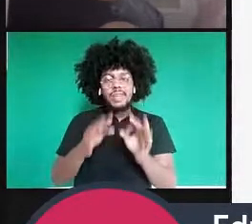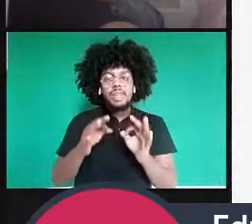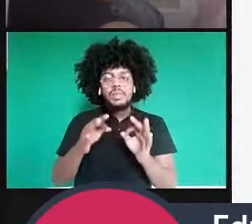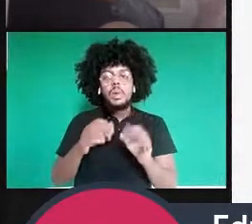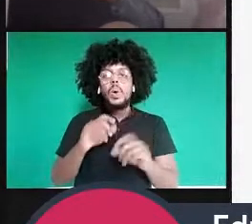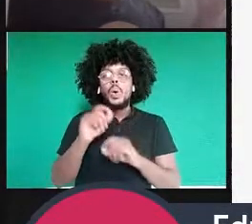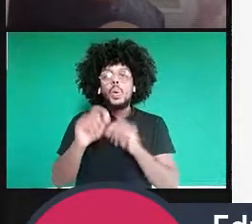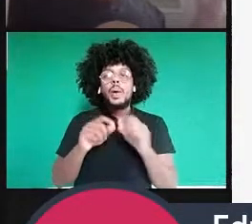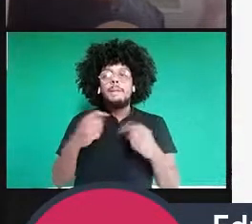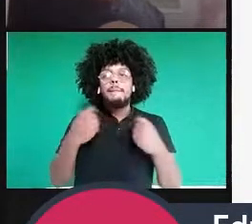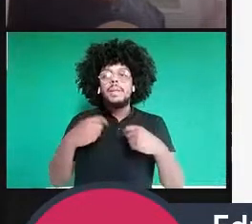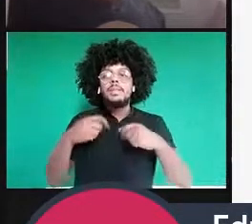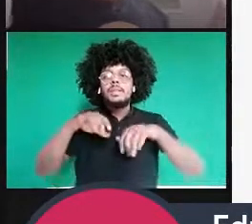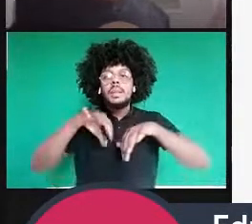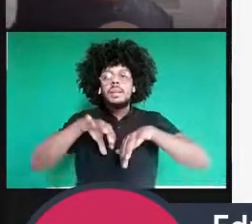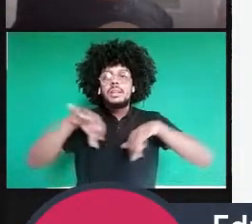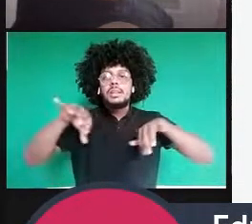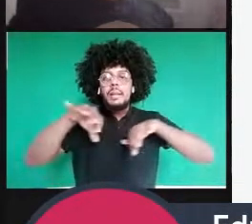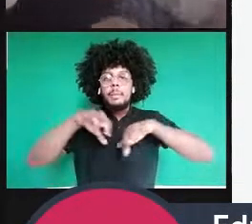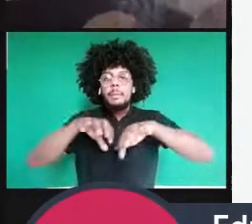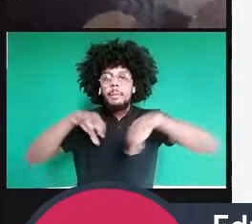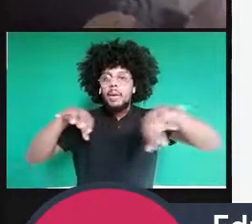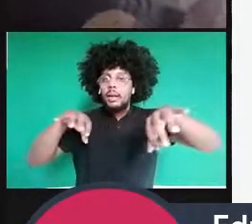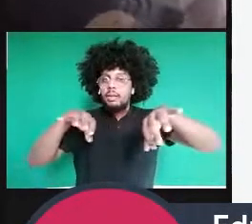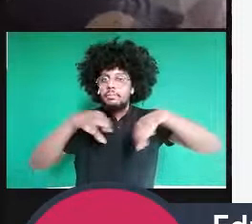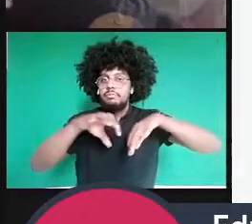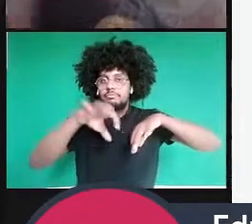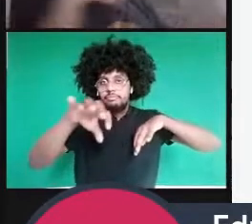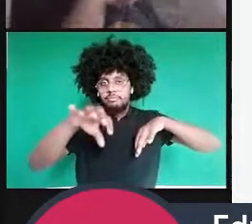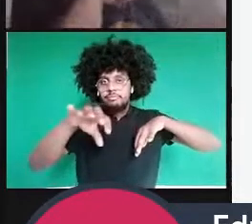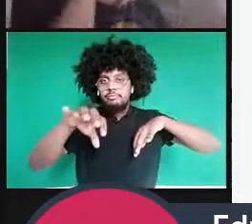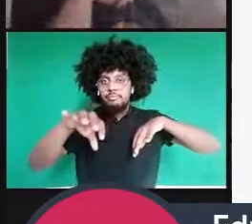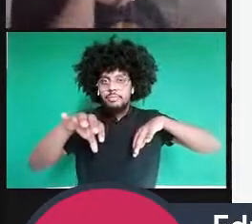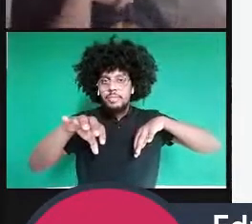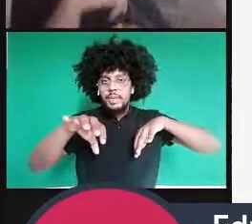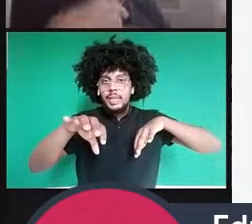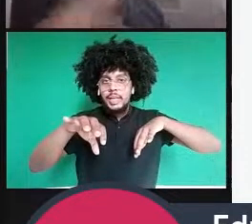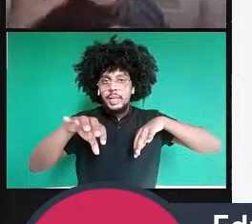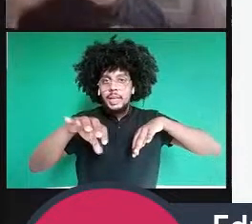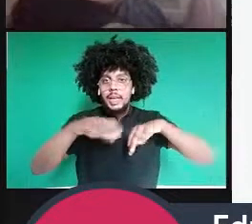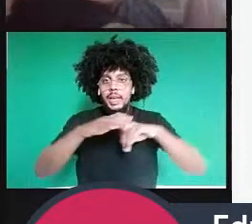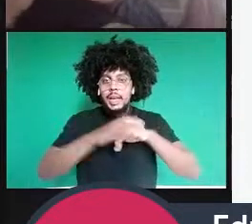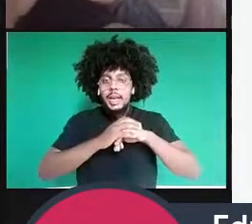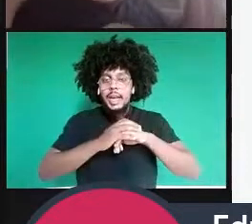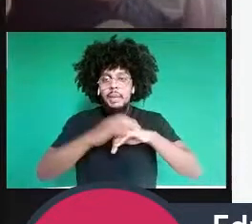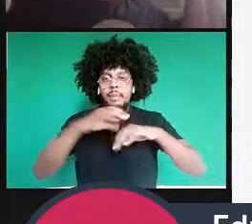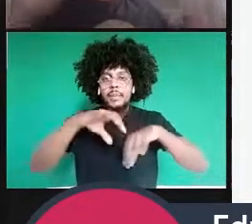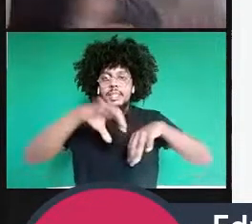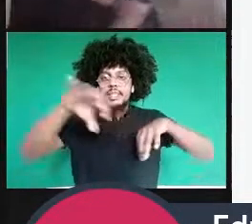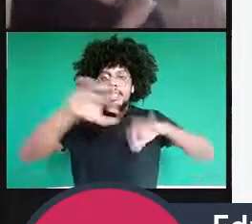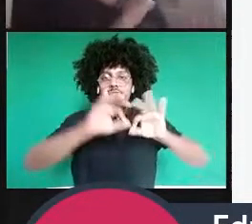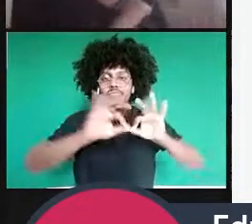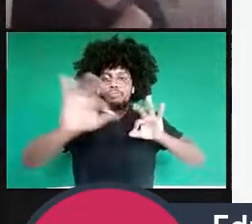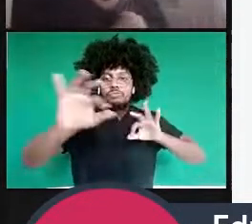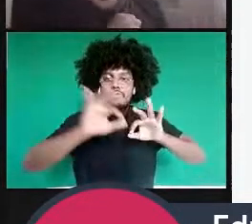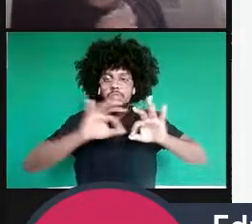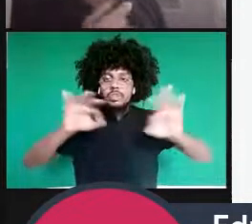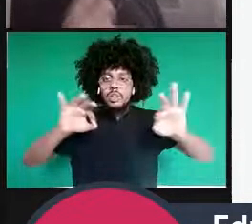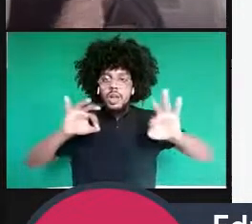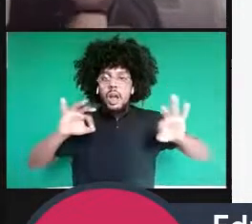separados espacialmente entre si. Eles têm que estar a uma distância grande o suficiente para que eles estejam space-like separated.